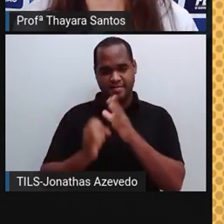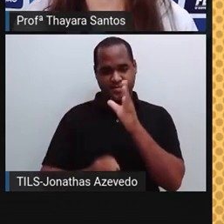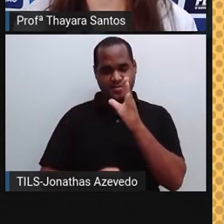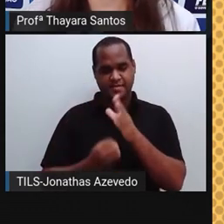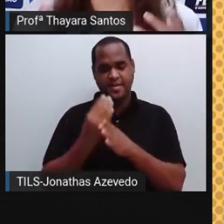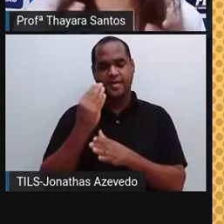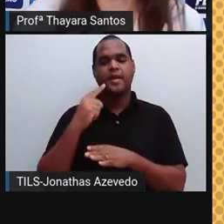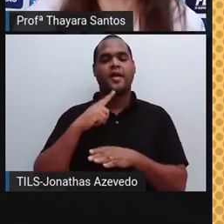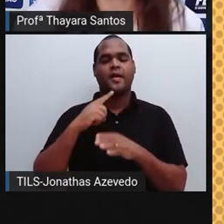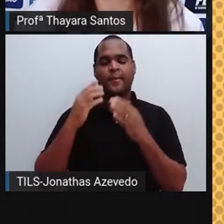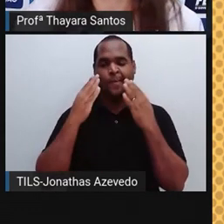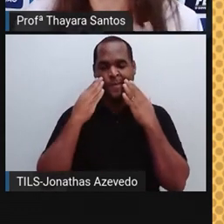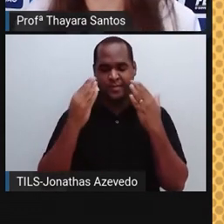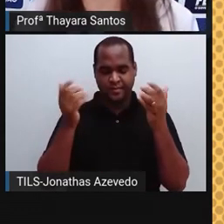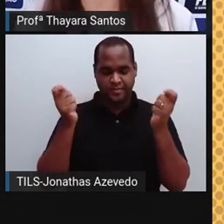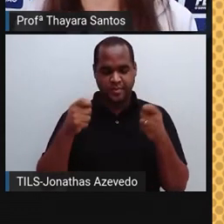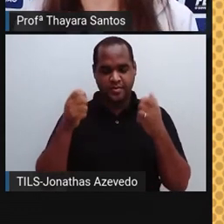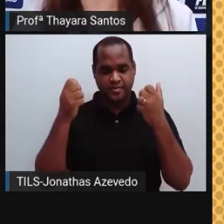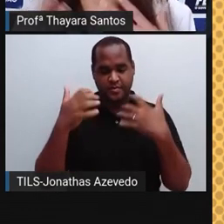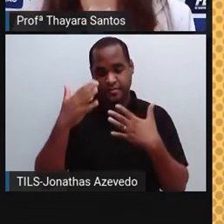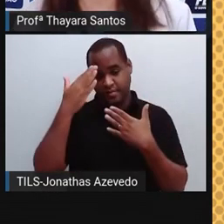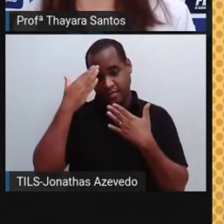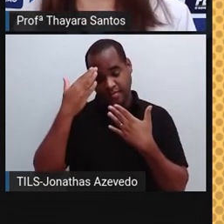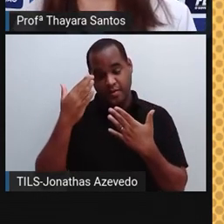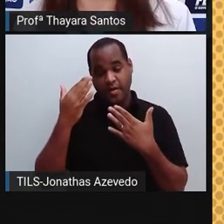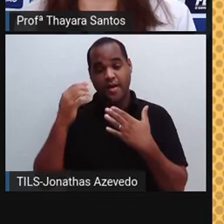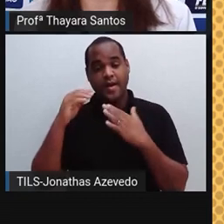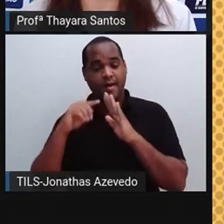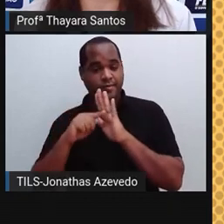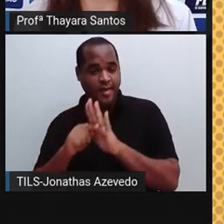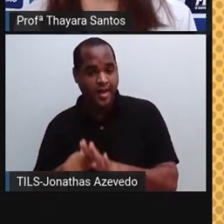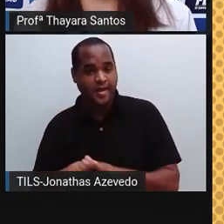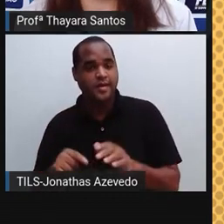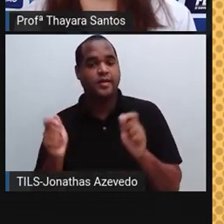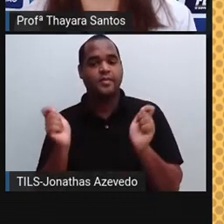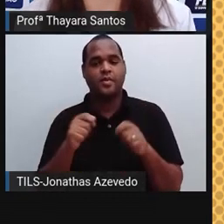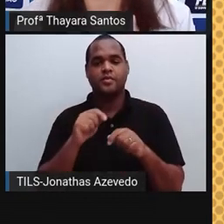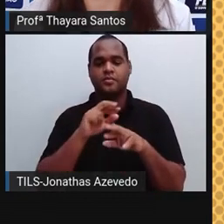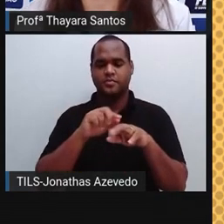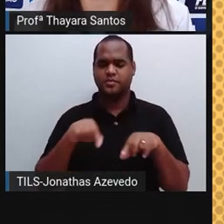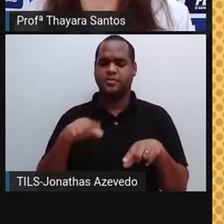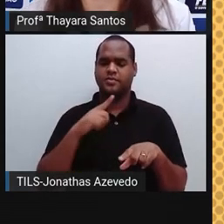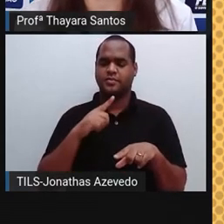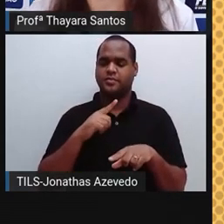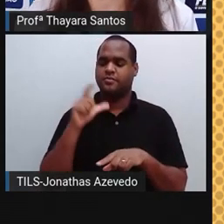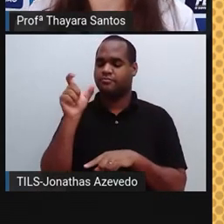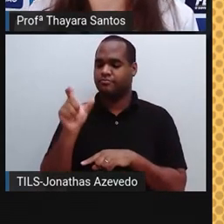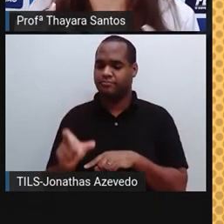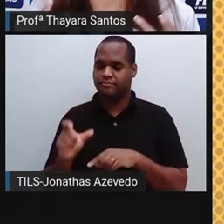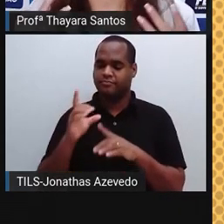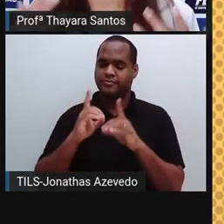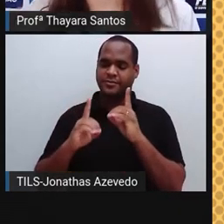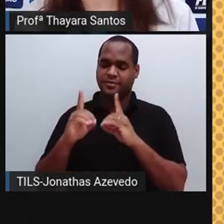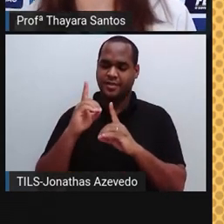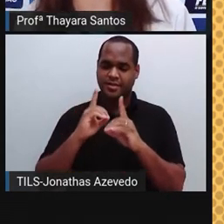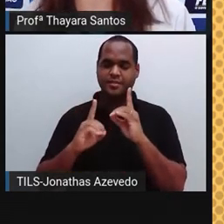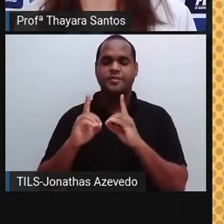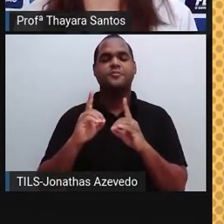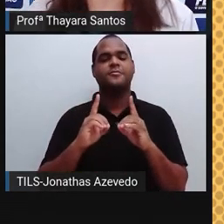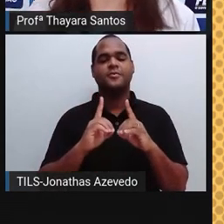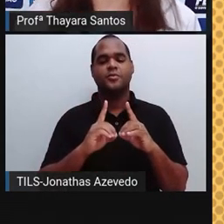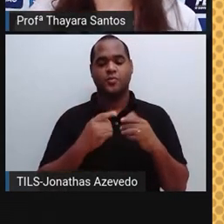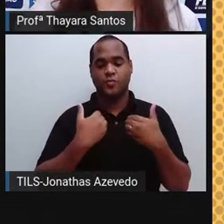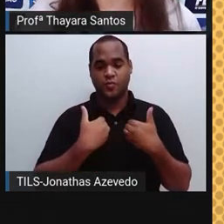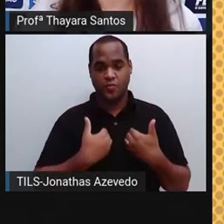representar e ajudar a gente a compreender algumas coisas, determinadas coisas. Então a gente tem modelos didáticos do corpo humano,